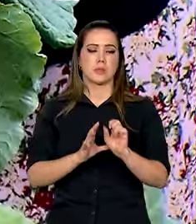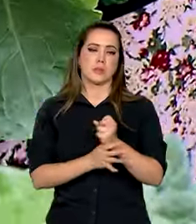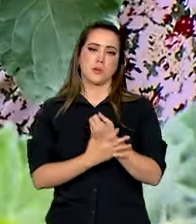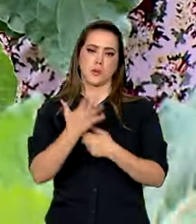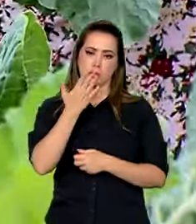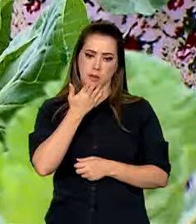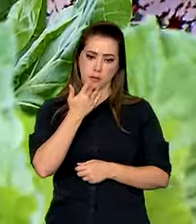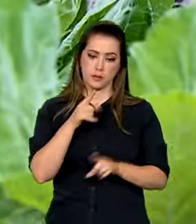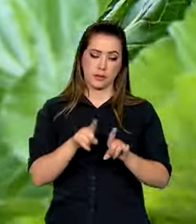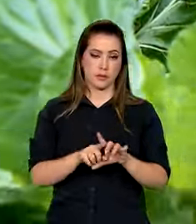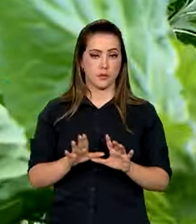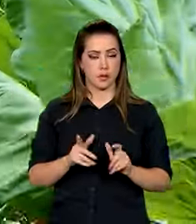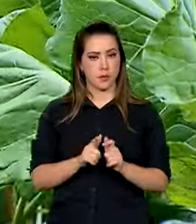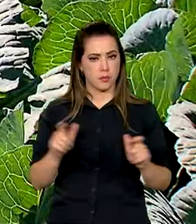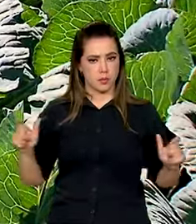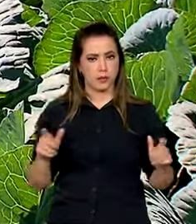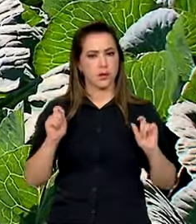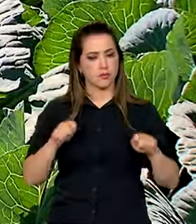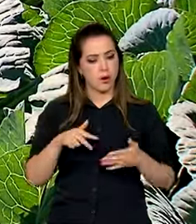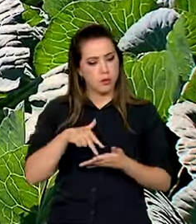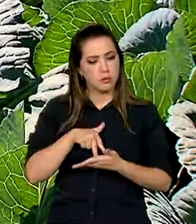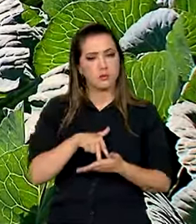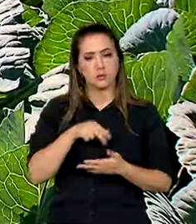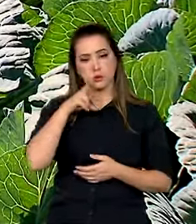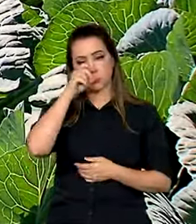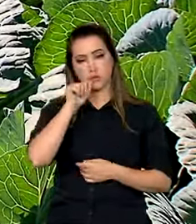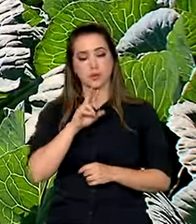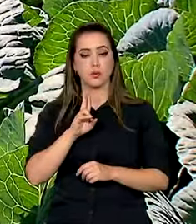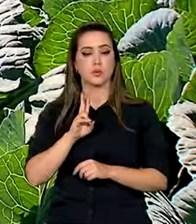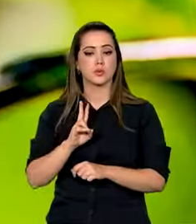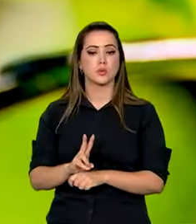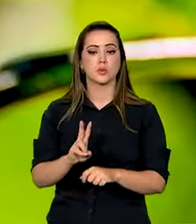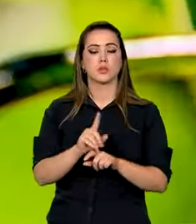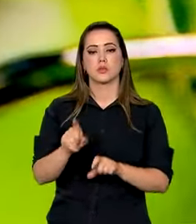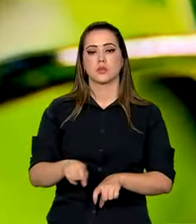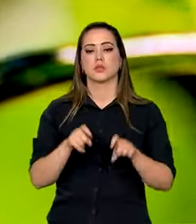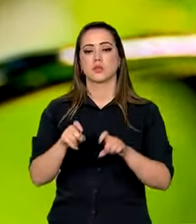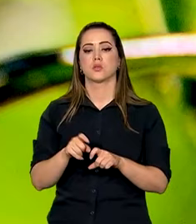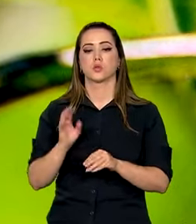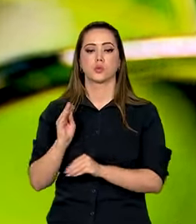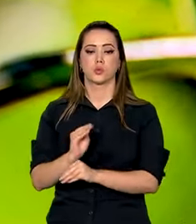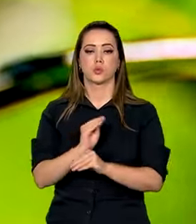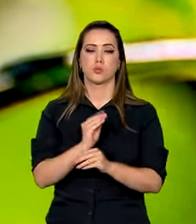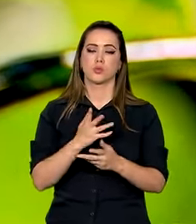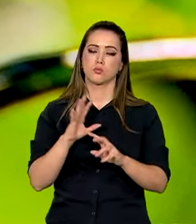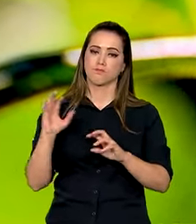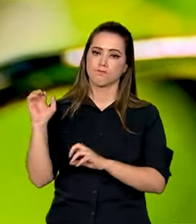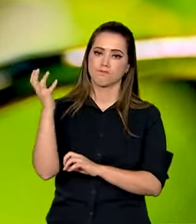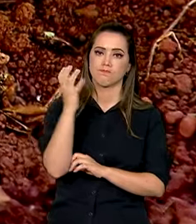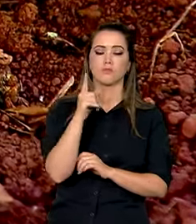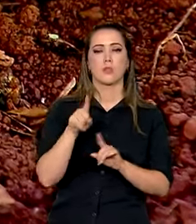alimentar, aumentem a resiliência dos sistemas de produção agrícola, restaurem ecossistemas